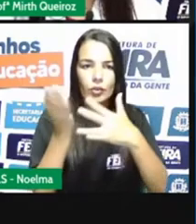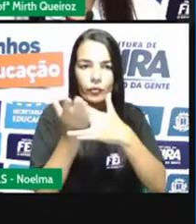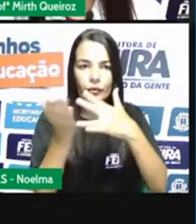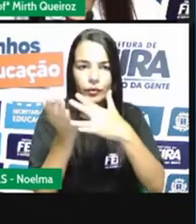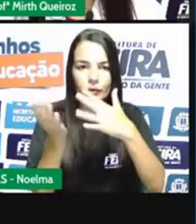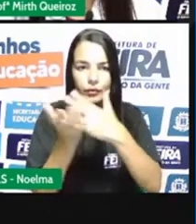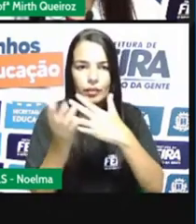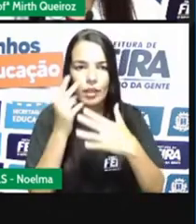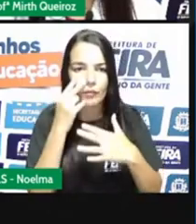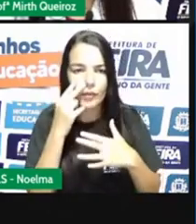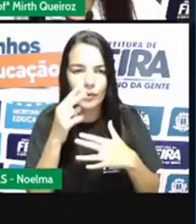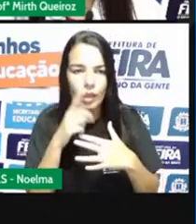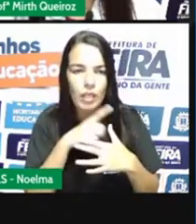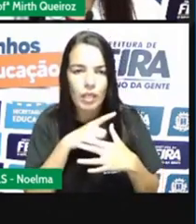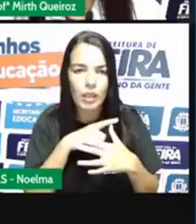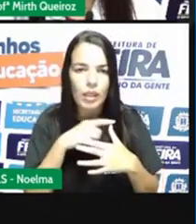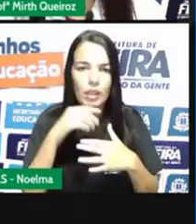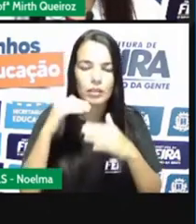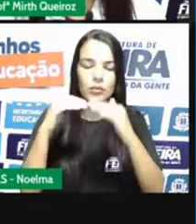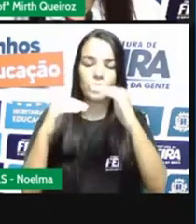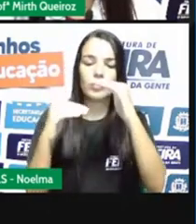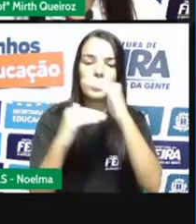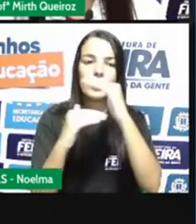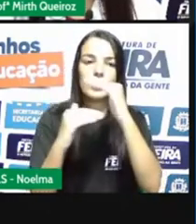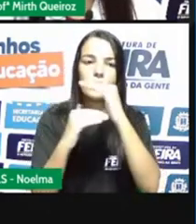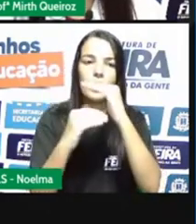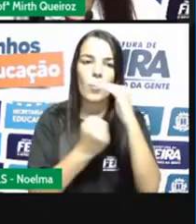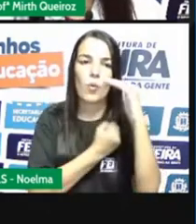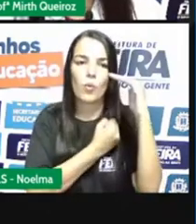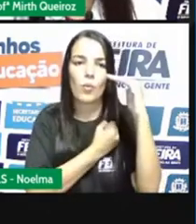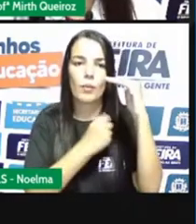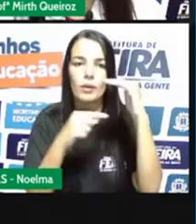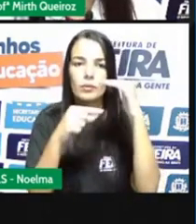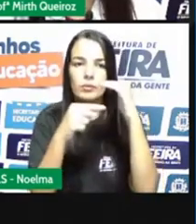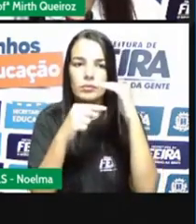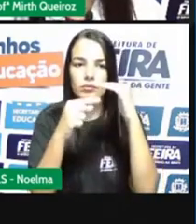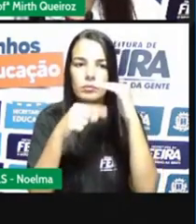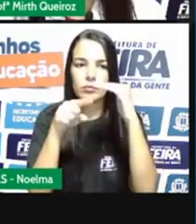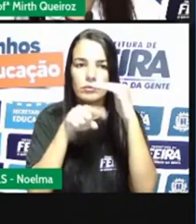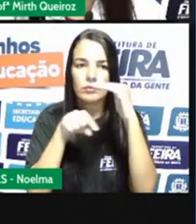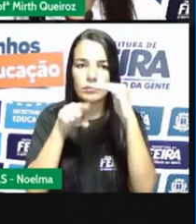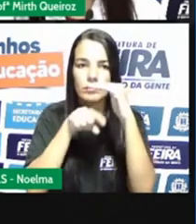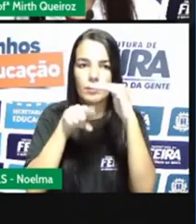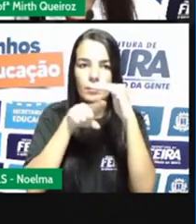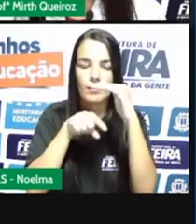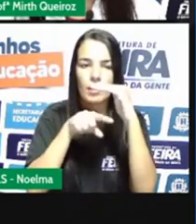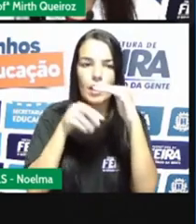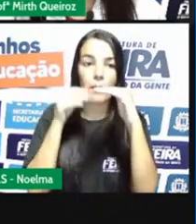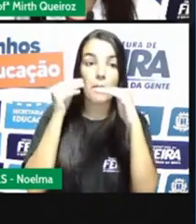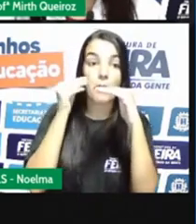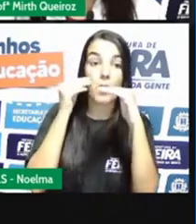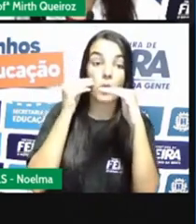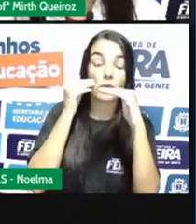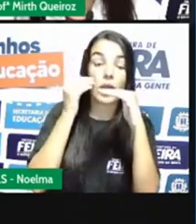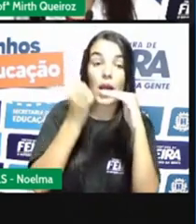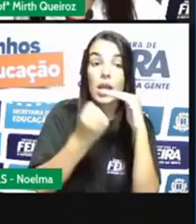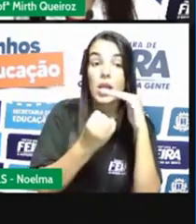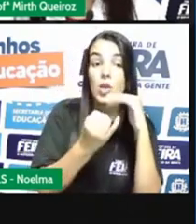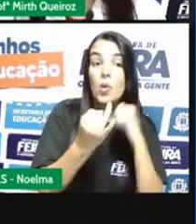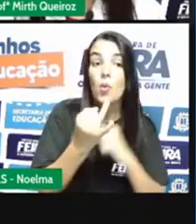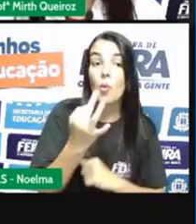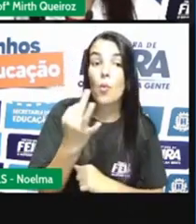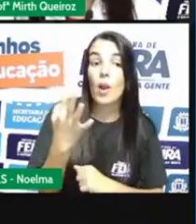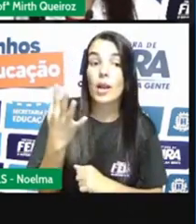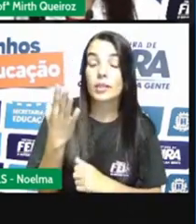denominador, o denominador vai representar quantas partes foram divididas esse objeto, certo?